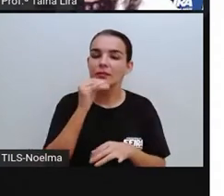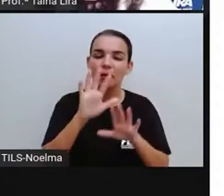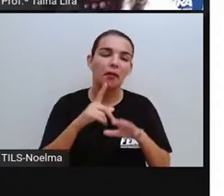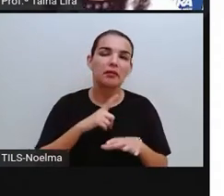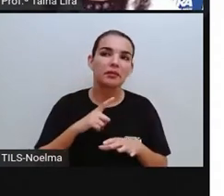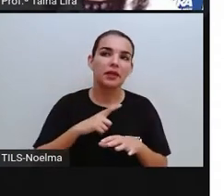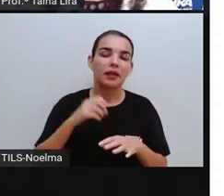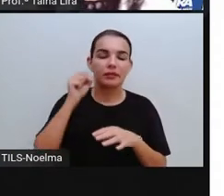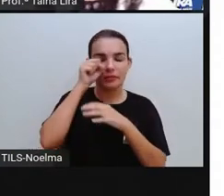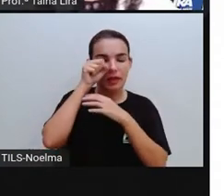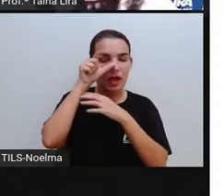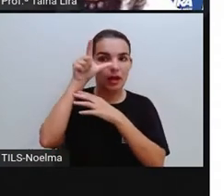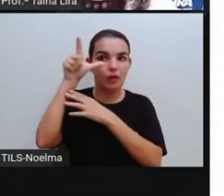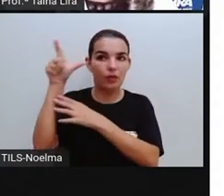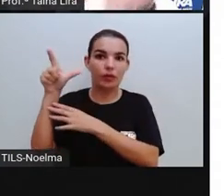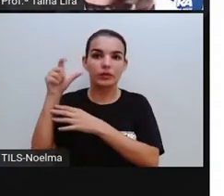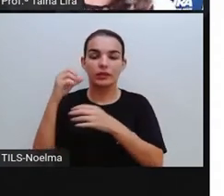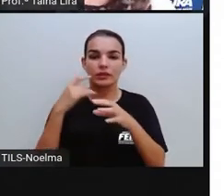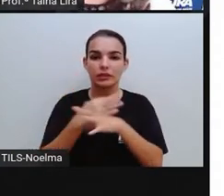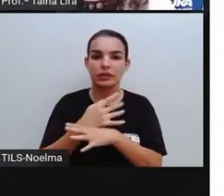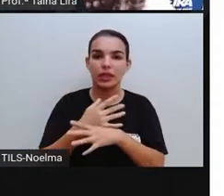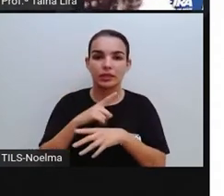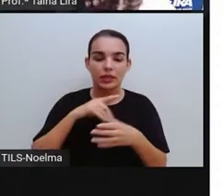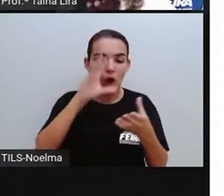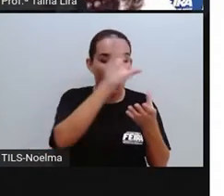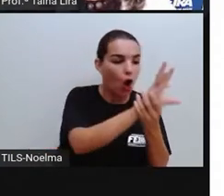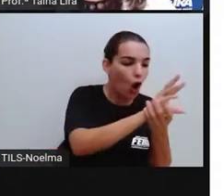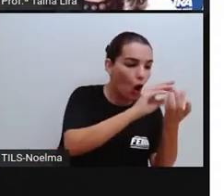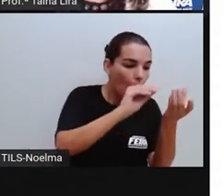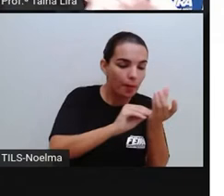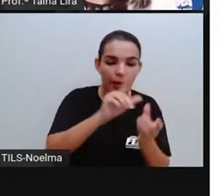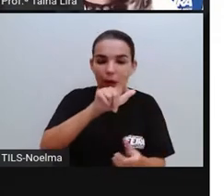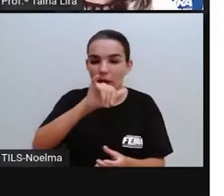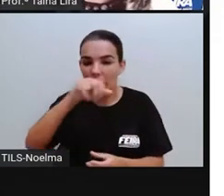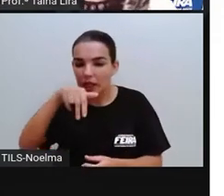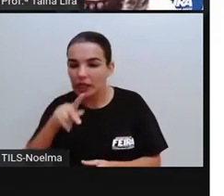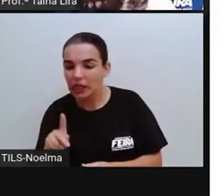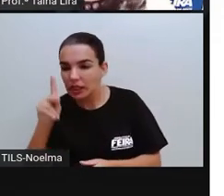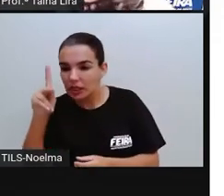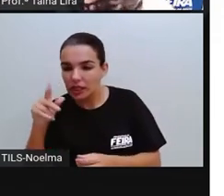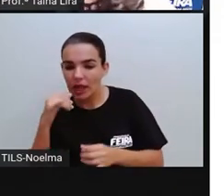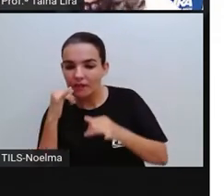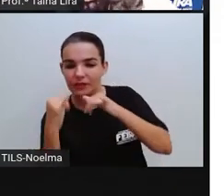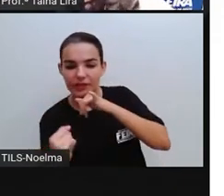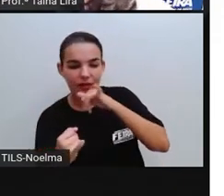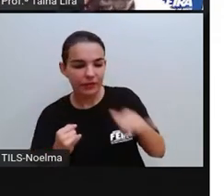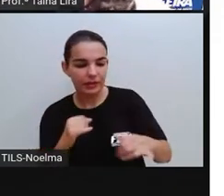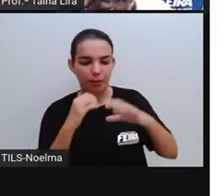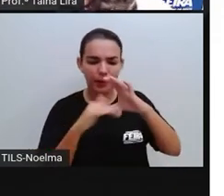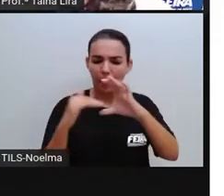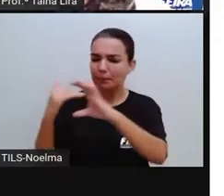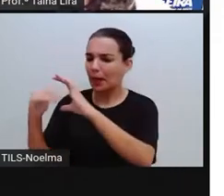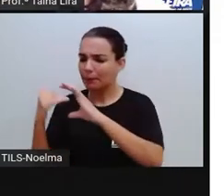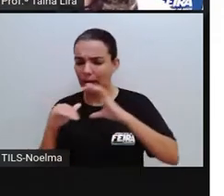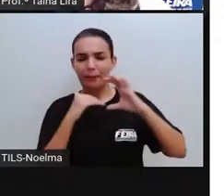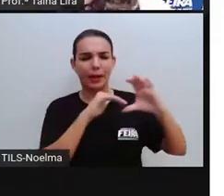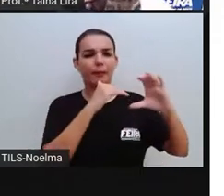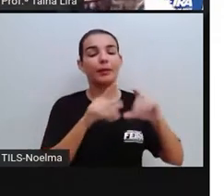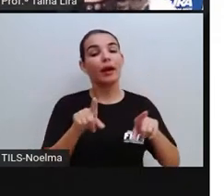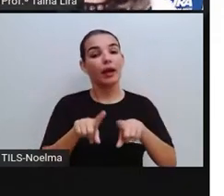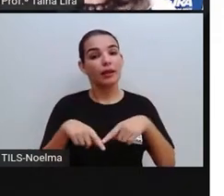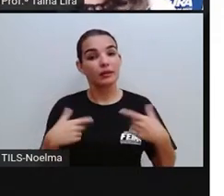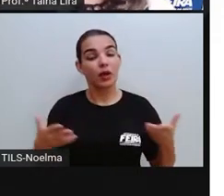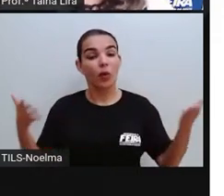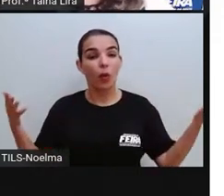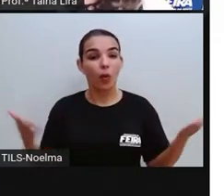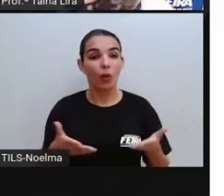uma notícia, copia aquele link, manda lá para alguém. Oh, o que saiu? Olha aqui que notícia saiu. Então, hoje a